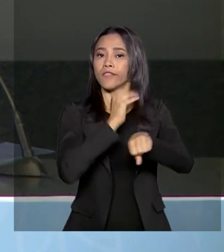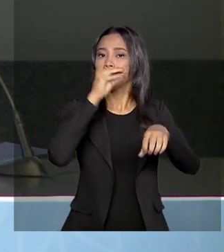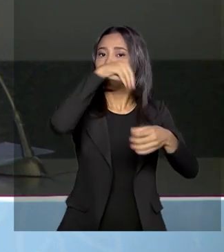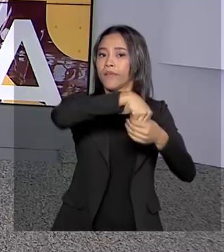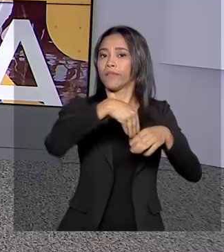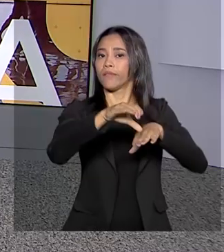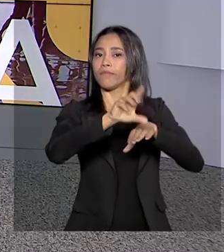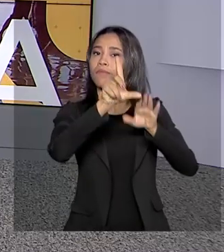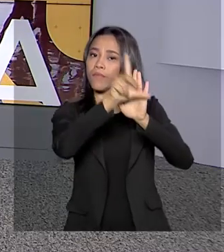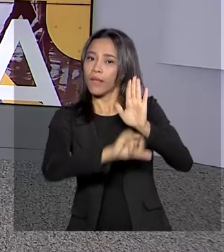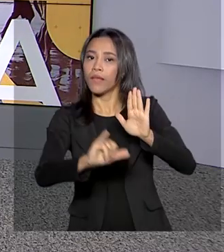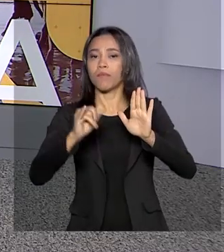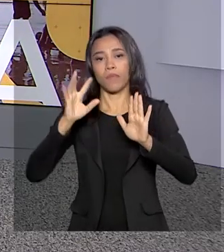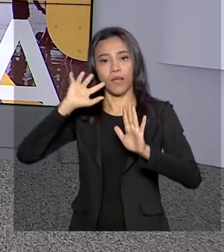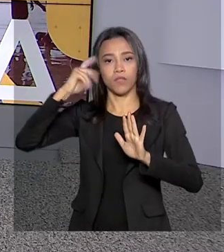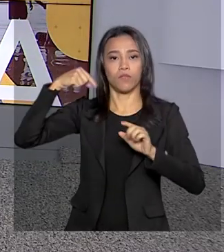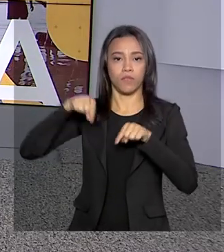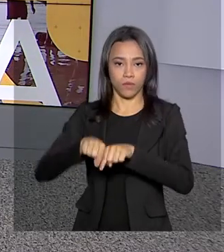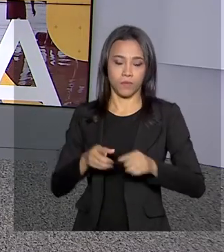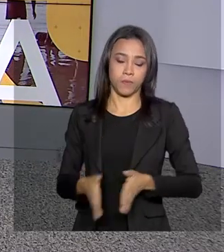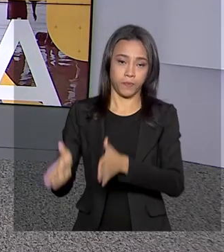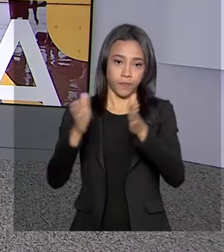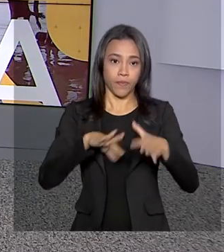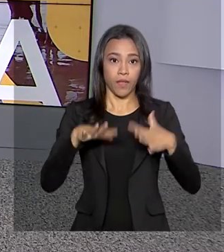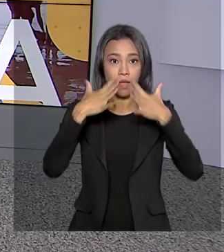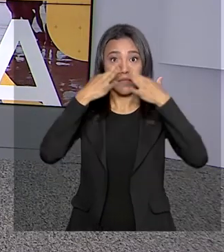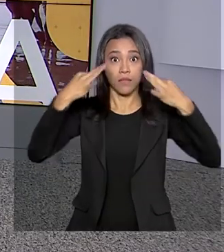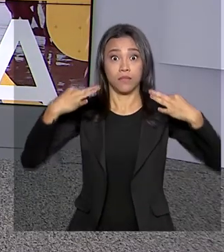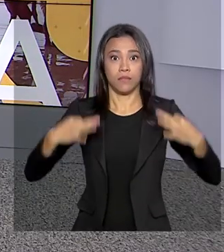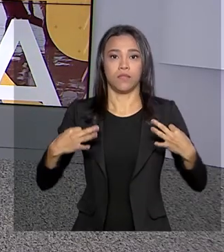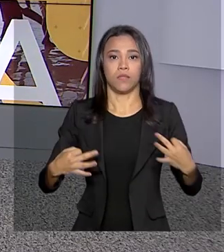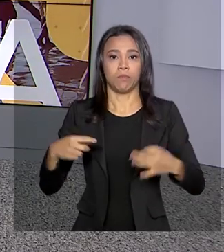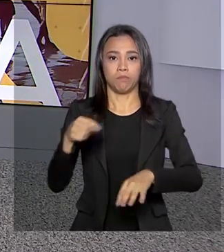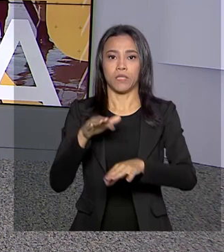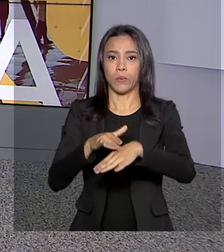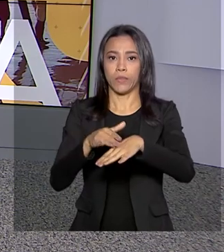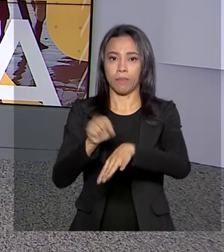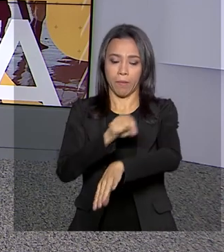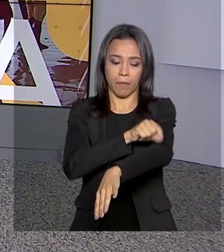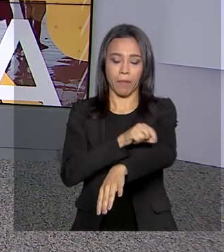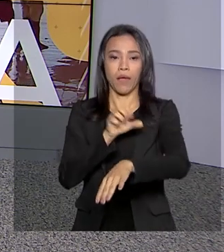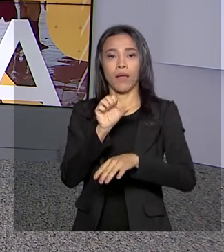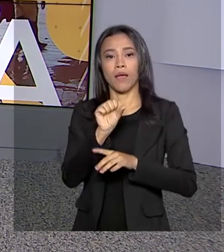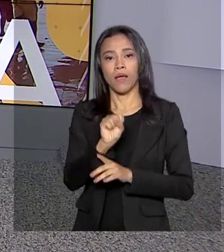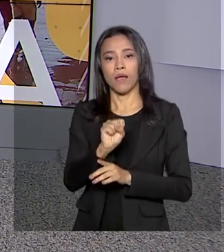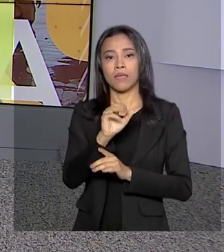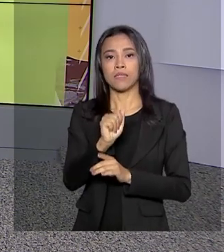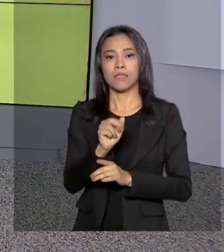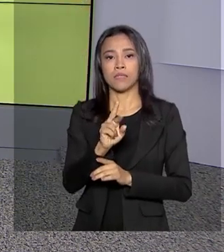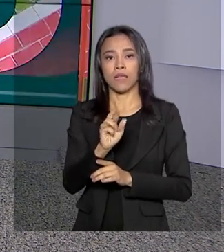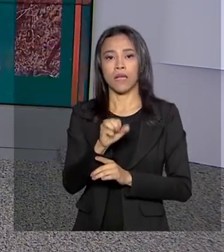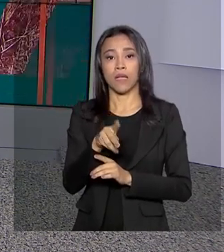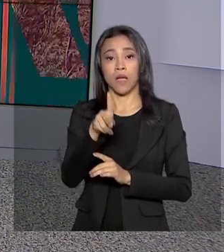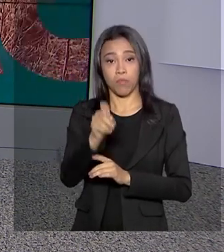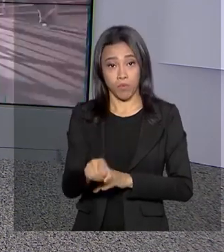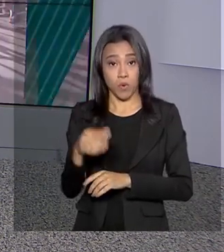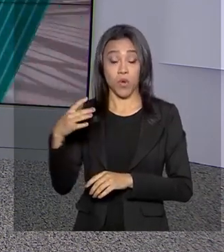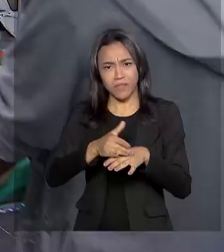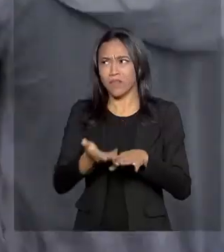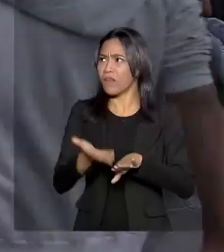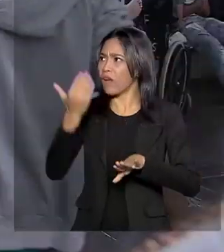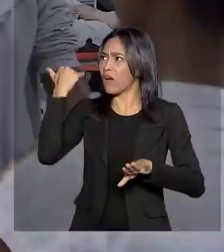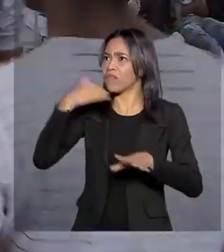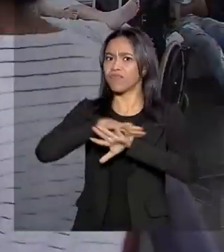questão. Sinal de alerta para o sarampo. A recomendação do Ministério da Saúde é manter a vacinação atualizada.